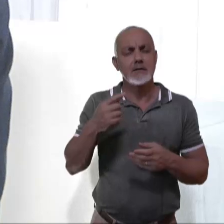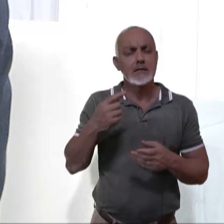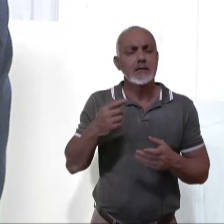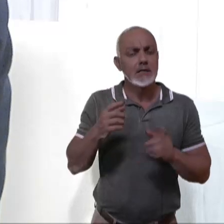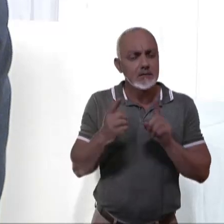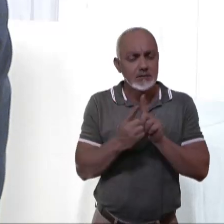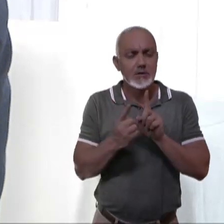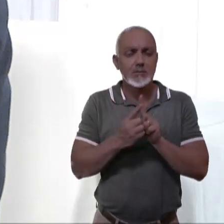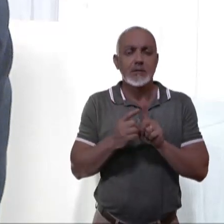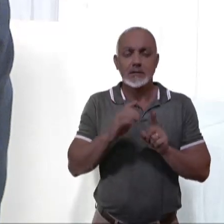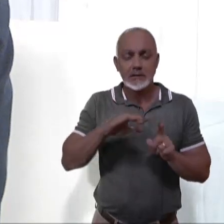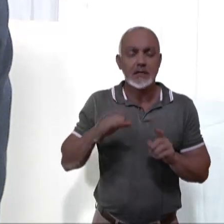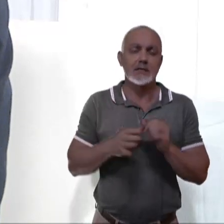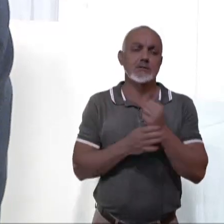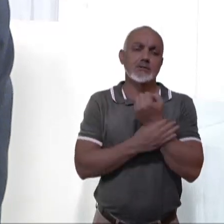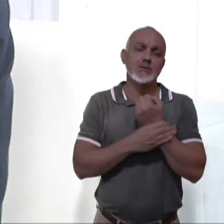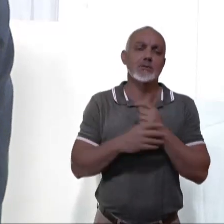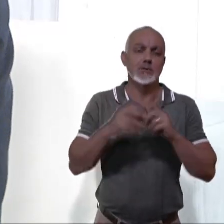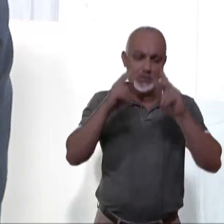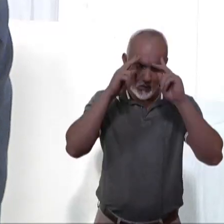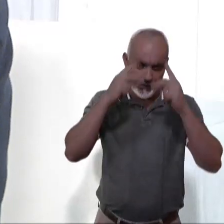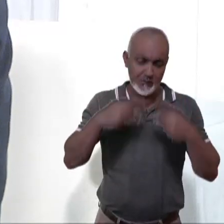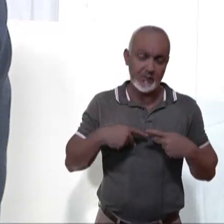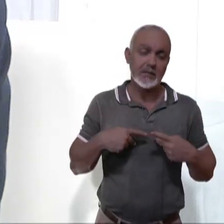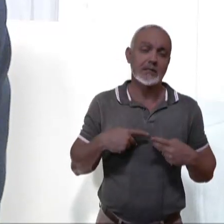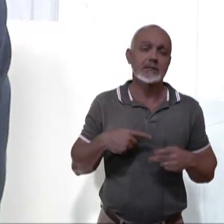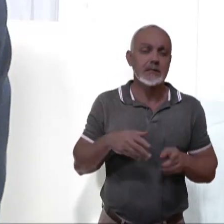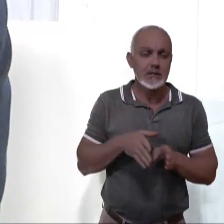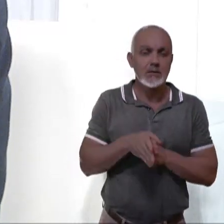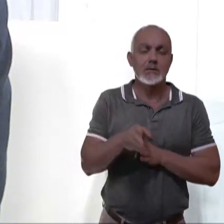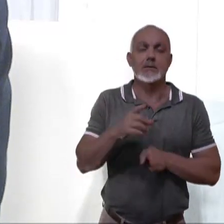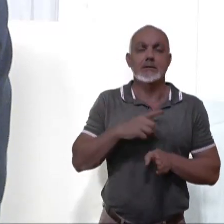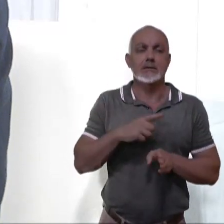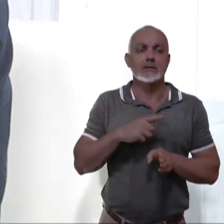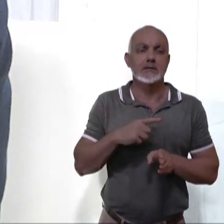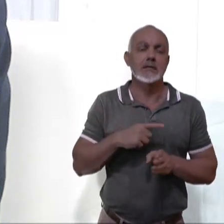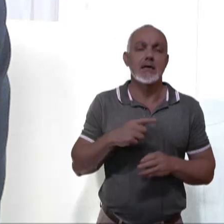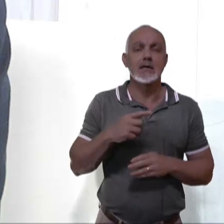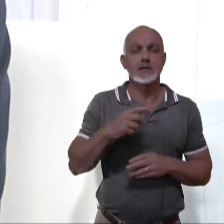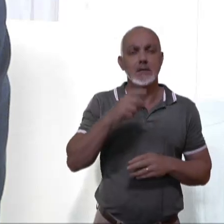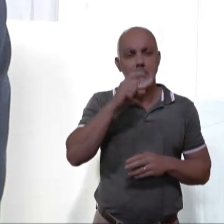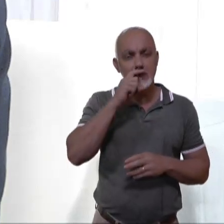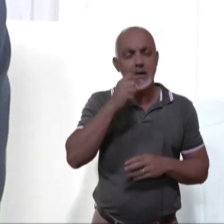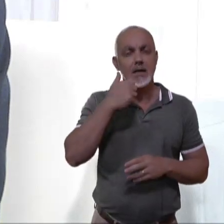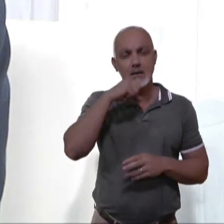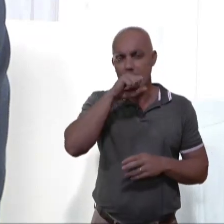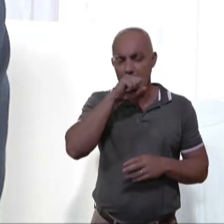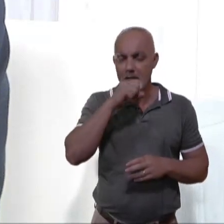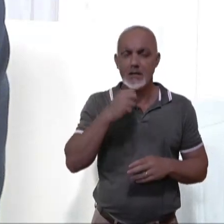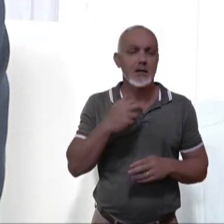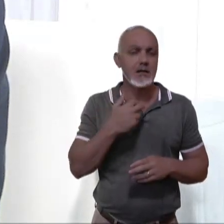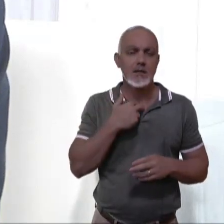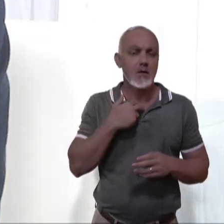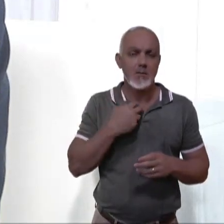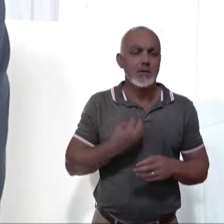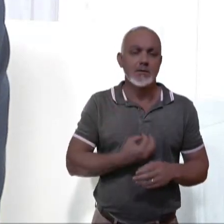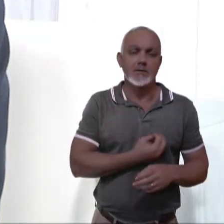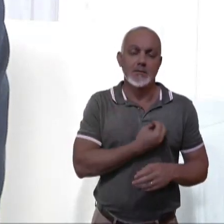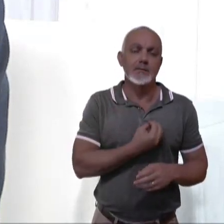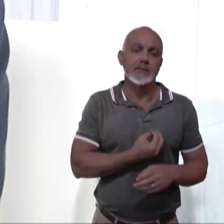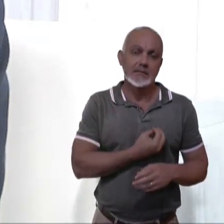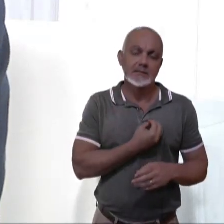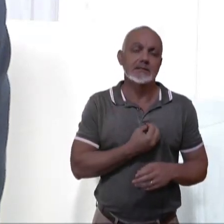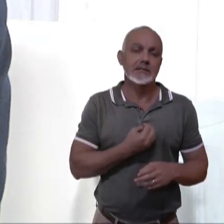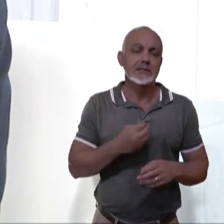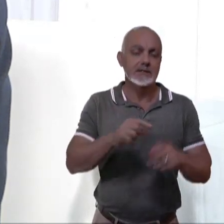forma segura e também humanitária. Dentre as recomendações está de que os pais não devam estar presentes na